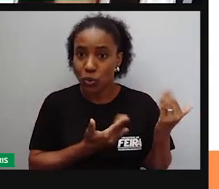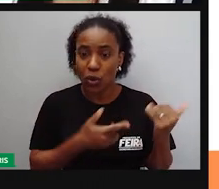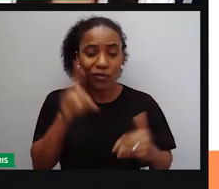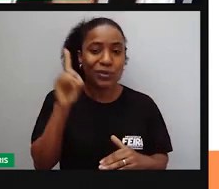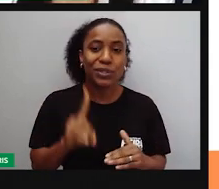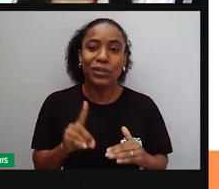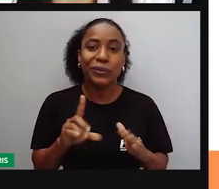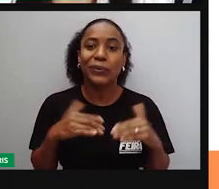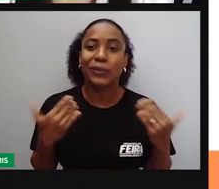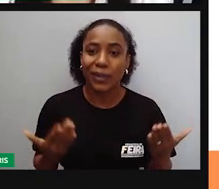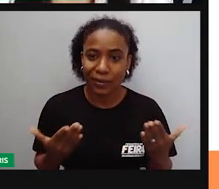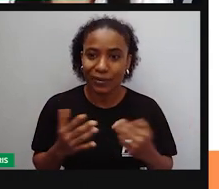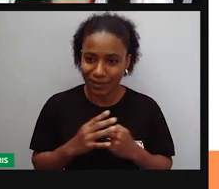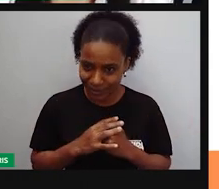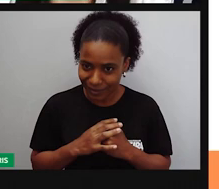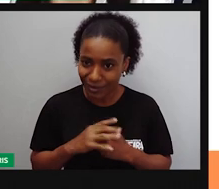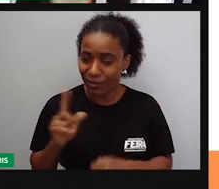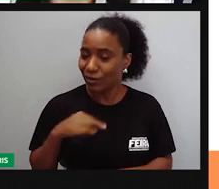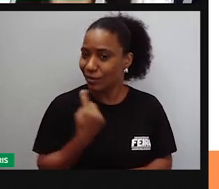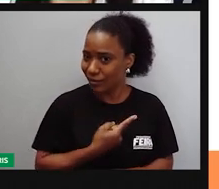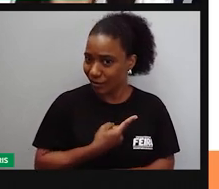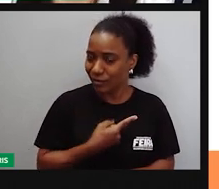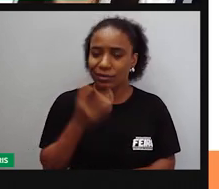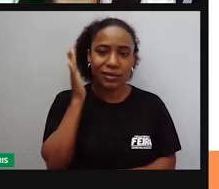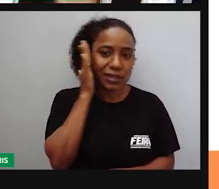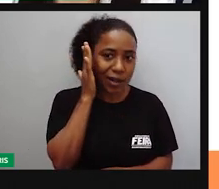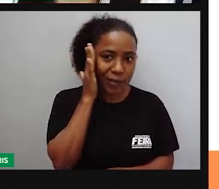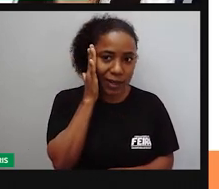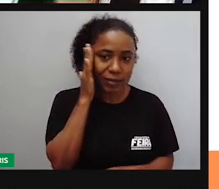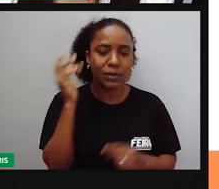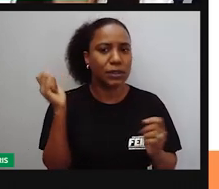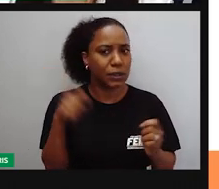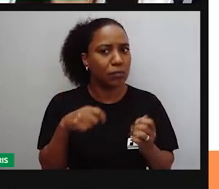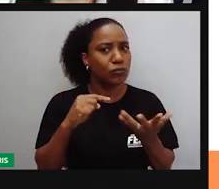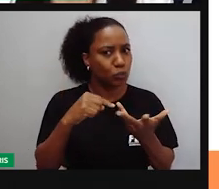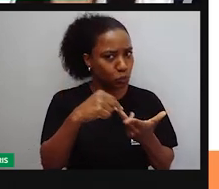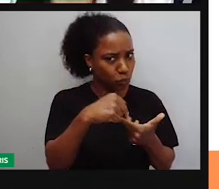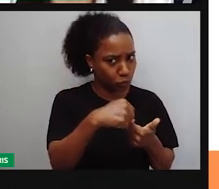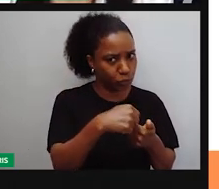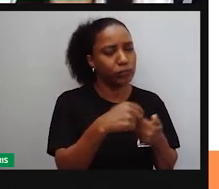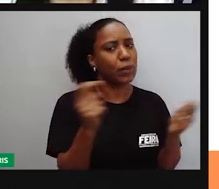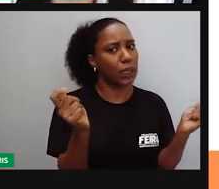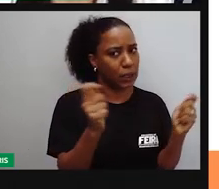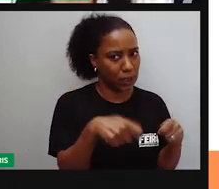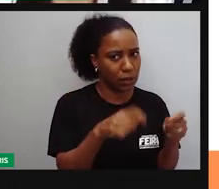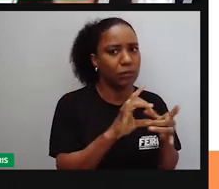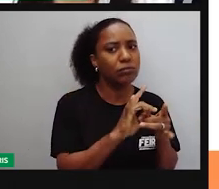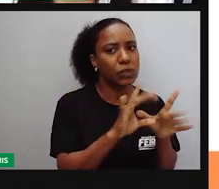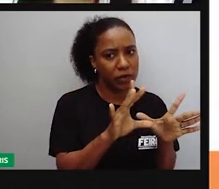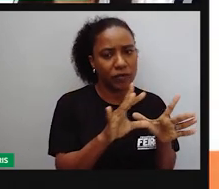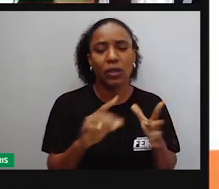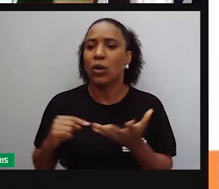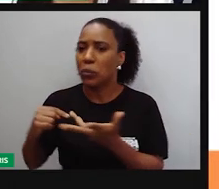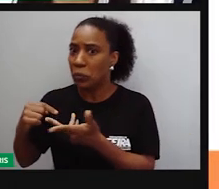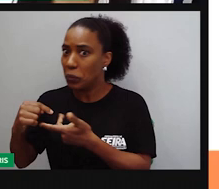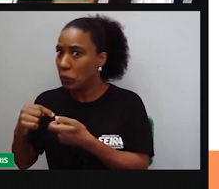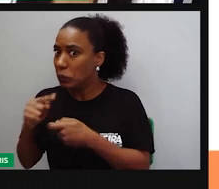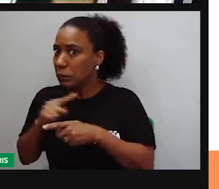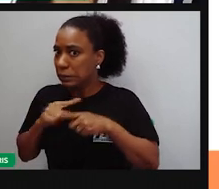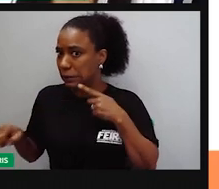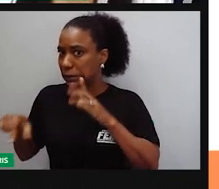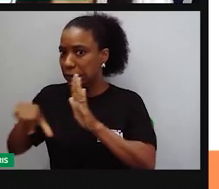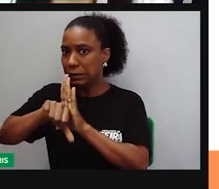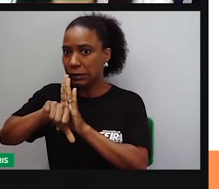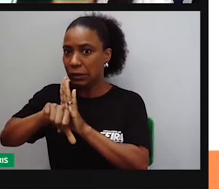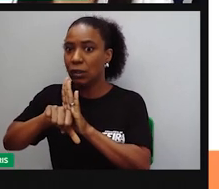saber. Nós precisamos saber o que pode e o que não pode ser feito quando a gente se coloca aí como um ser social.